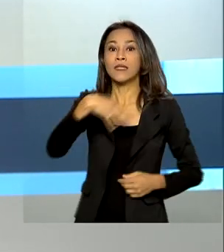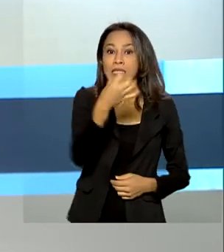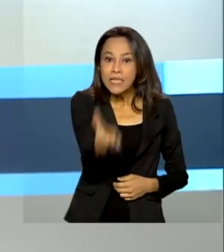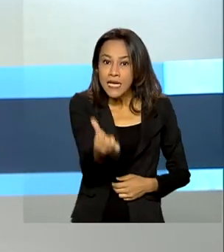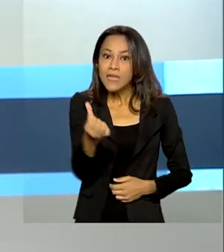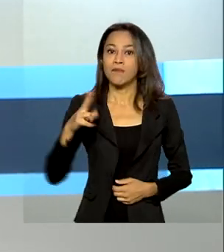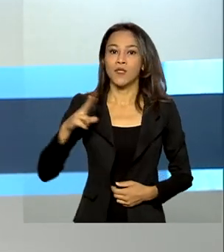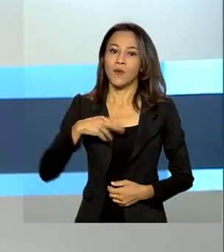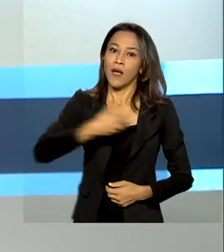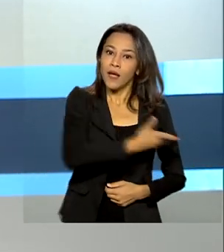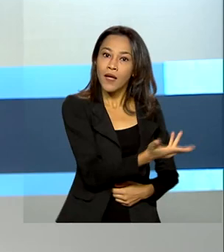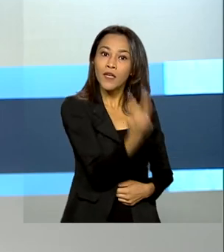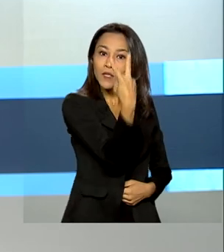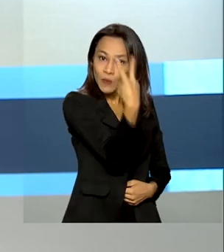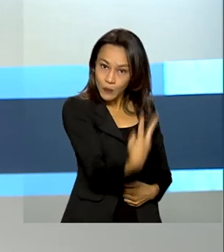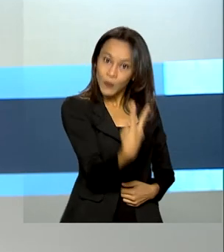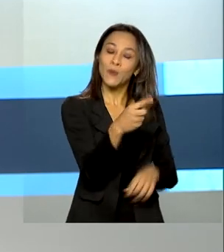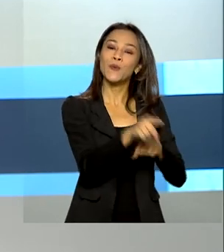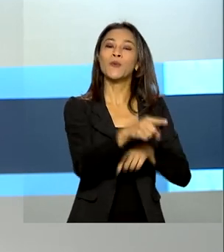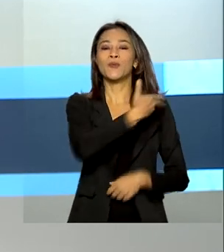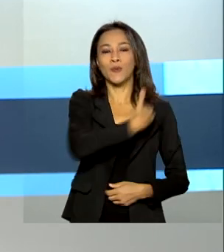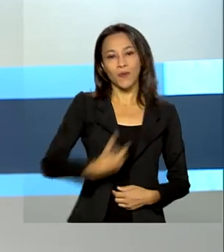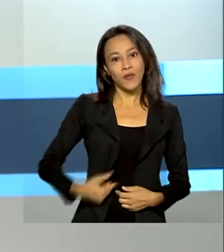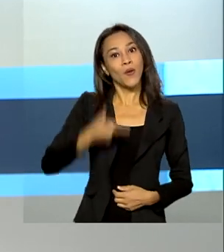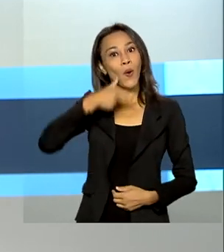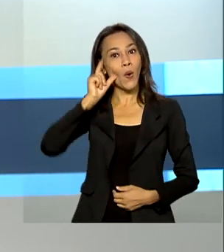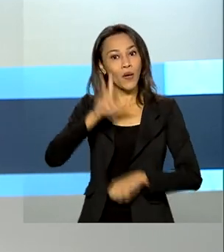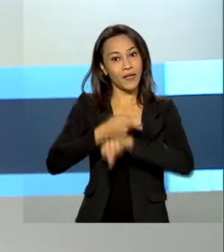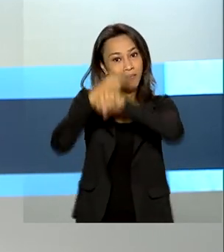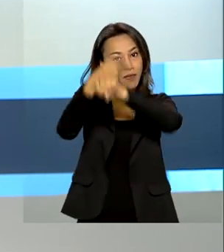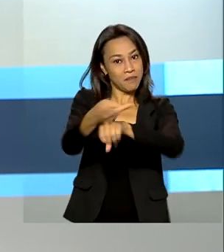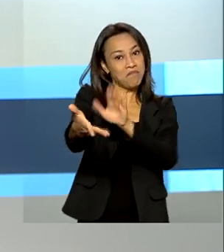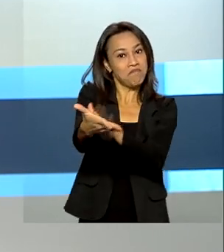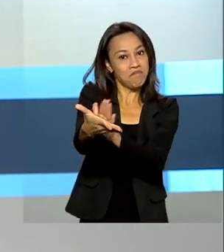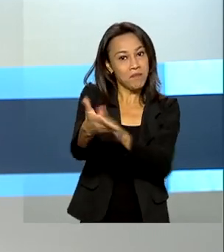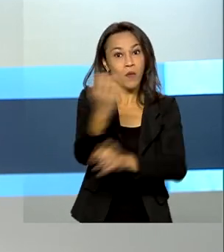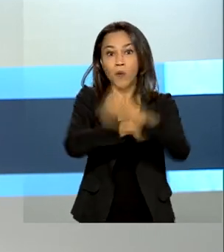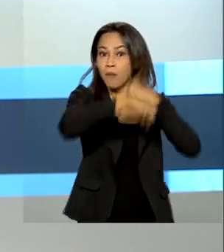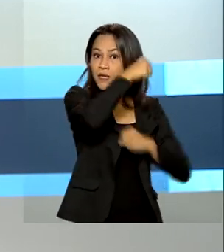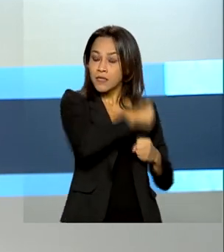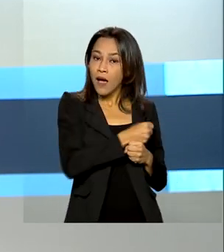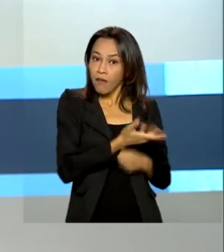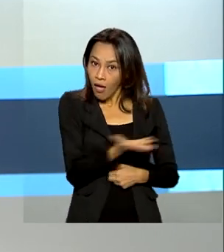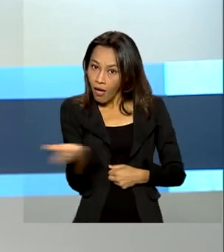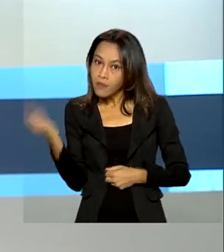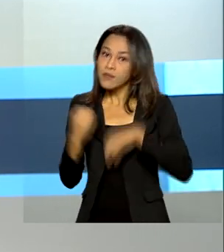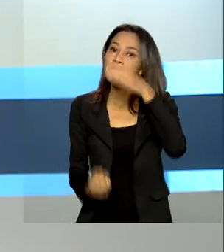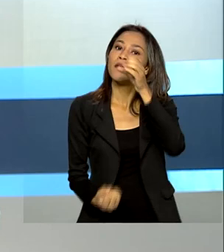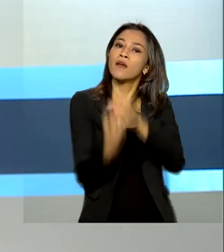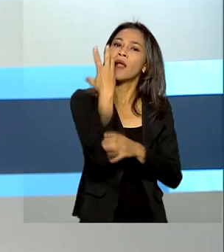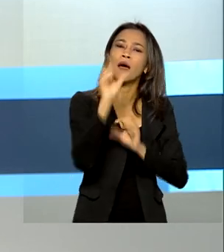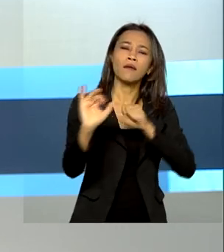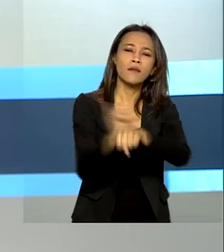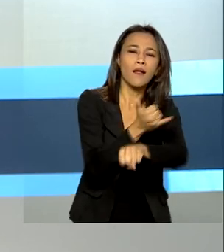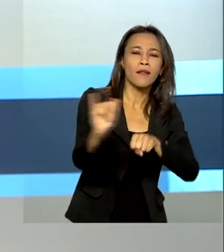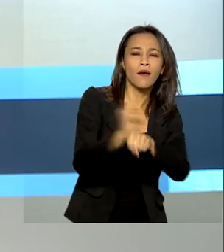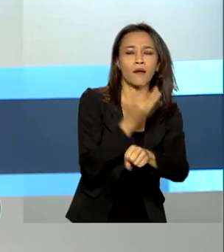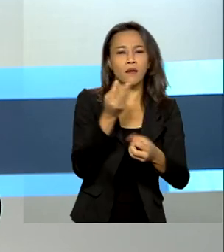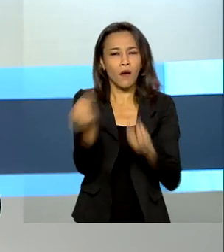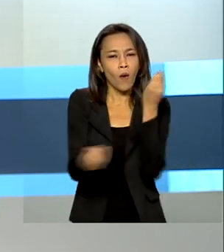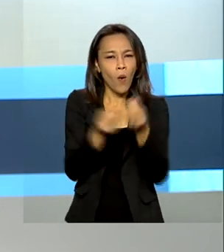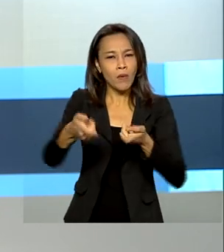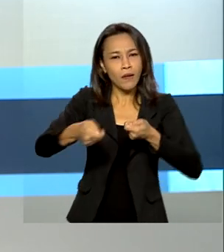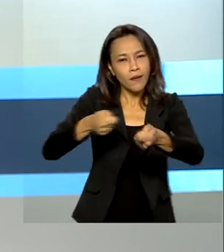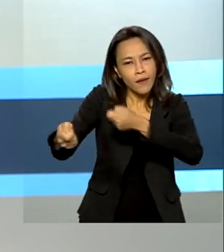e duas estatais, foram premiadas ontem pelo governo. No ano passado, elas criaram alternativas para equilibrar o trabalho